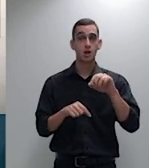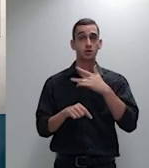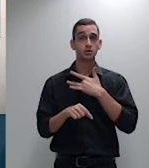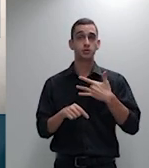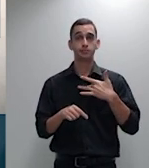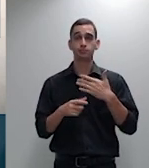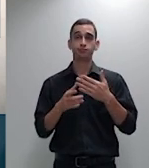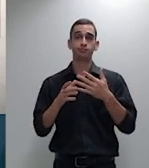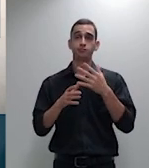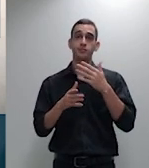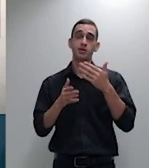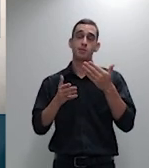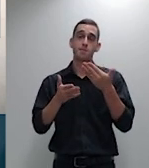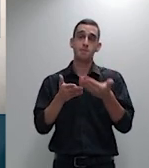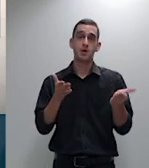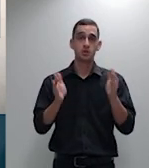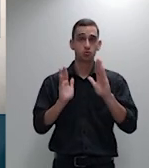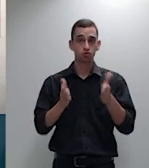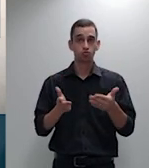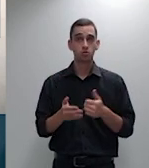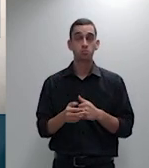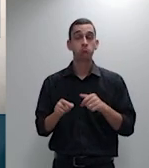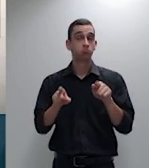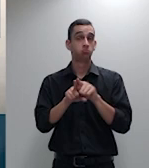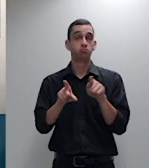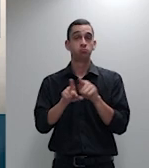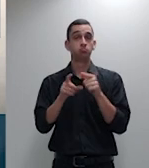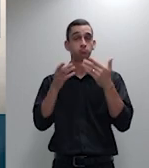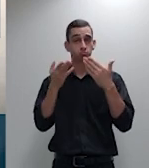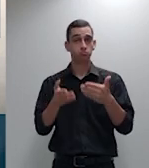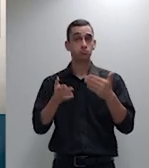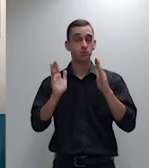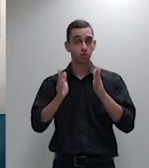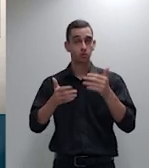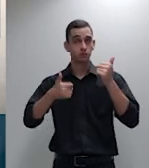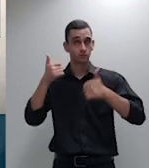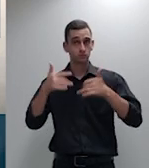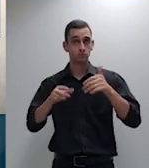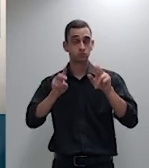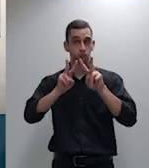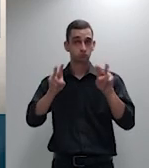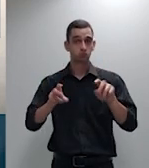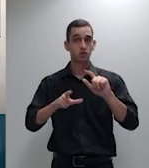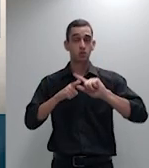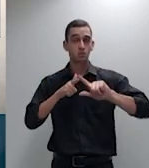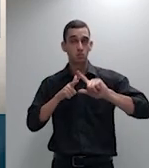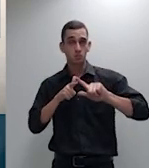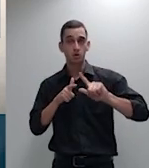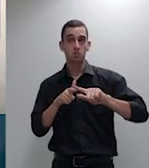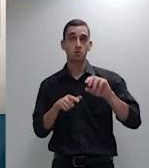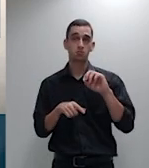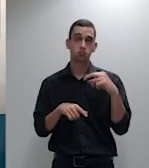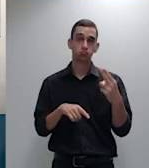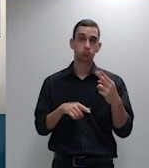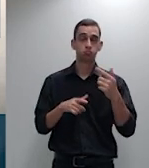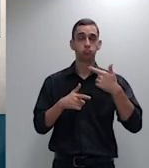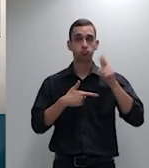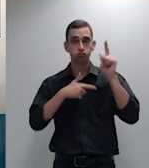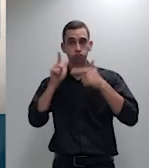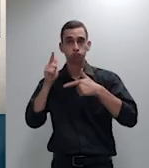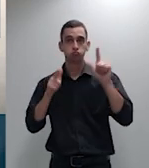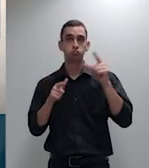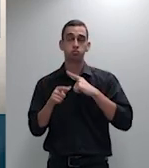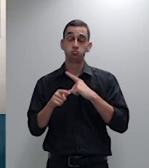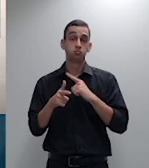do que foi dito não há problema de refém aqui não há problema de hold up porque os reajustes são devidamente comprovados